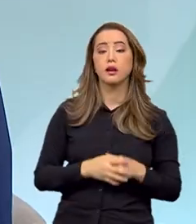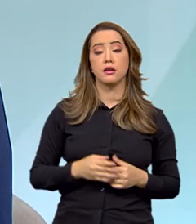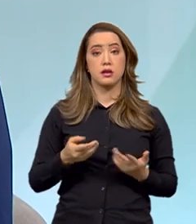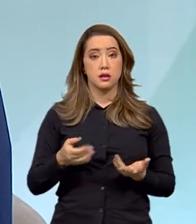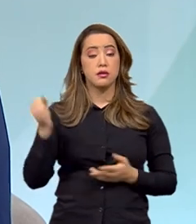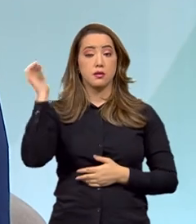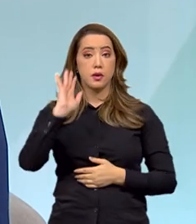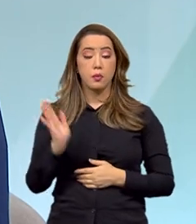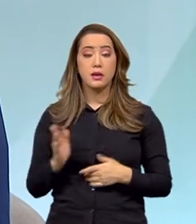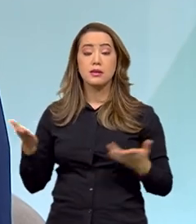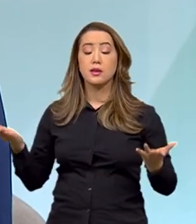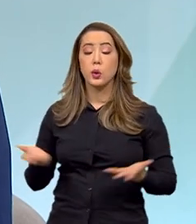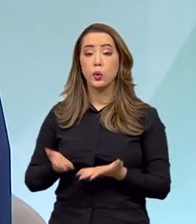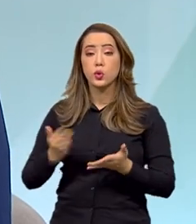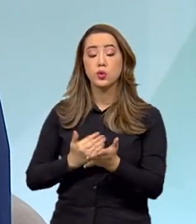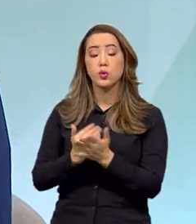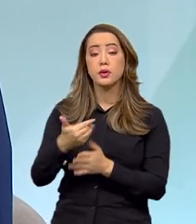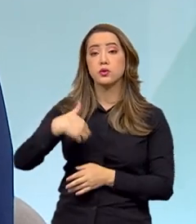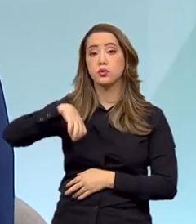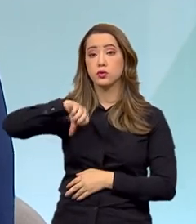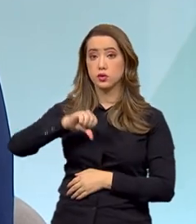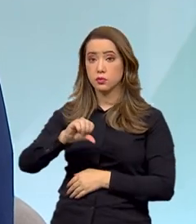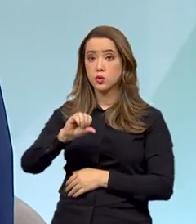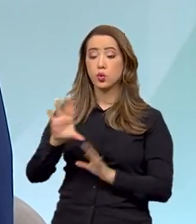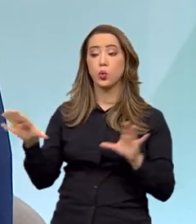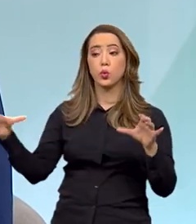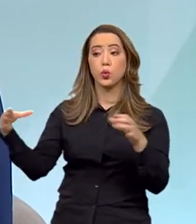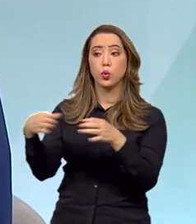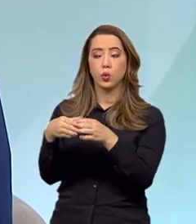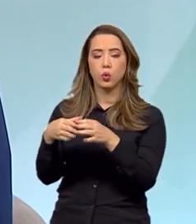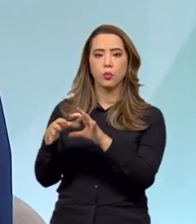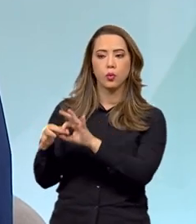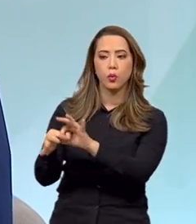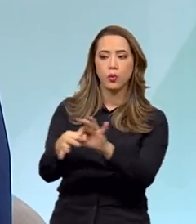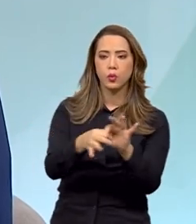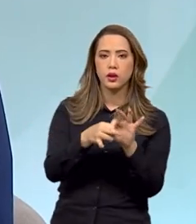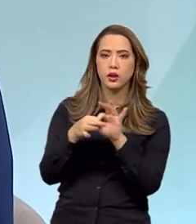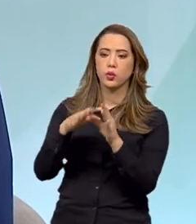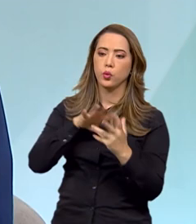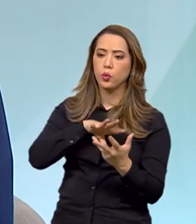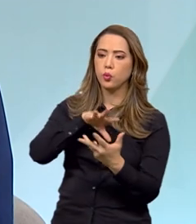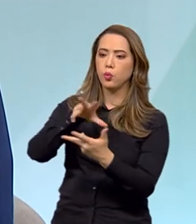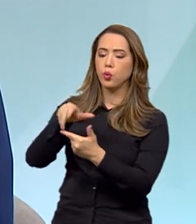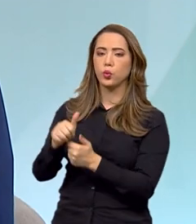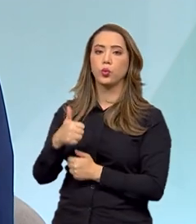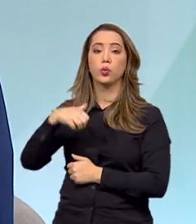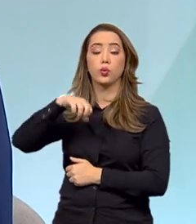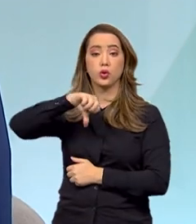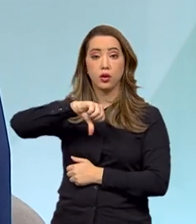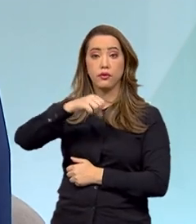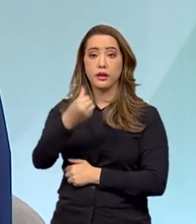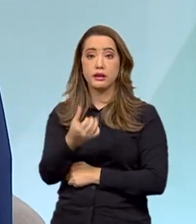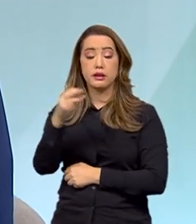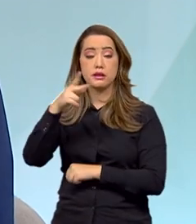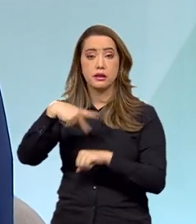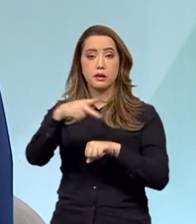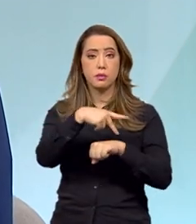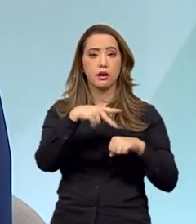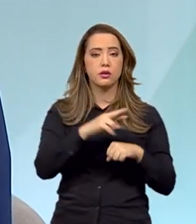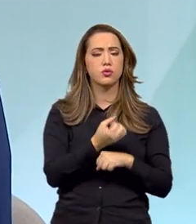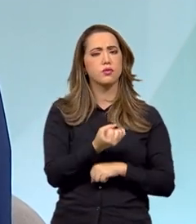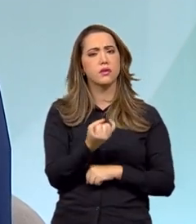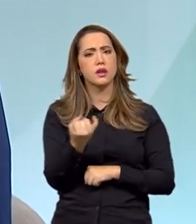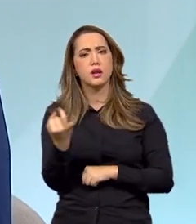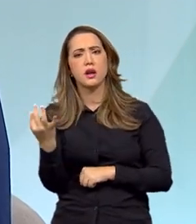o Brasil passou a compor, desde 2019, uma grande aliança mundial com 96 países, com diversas organizações